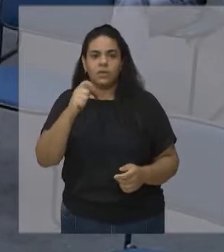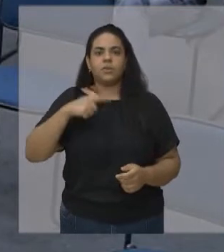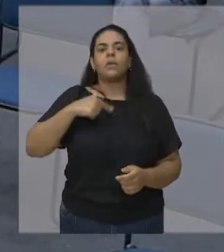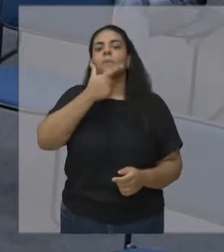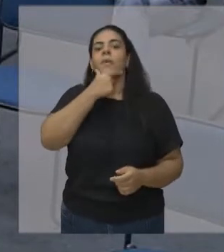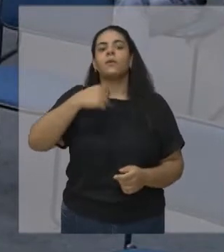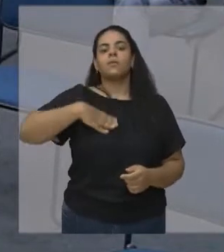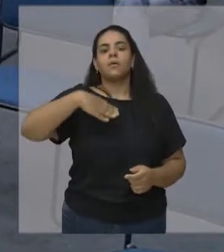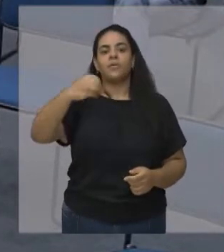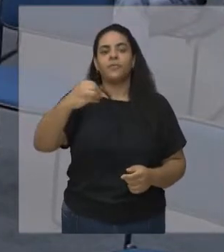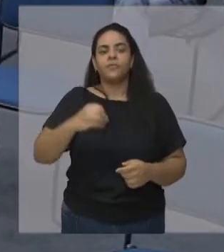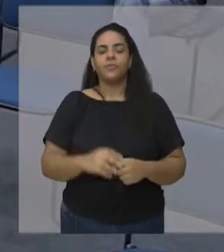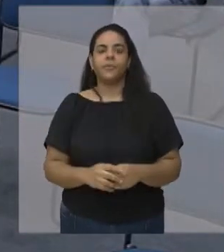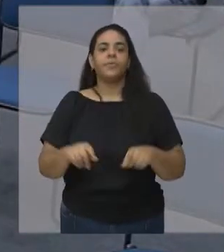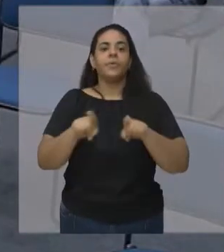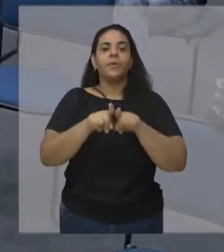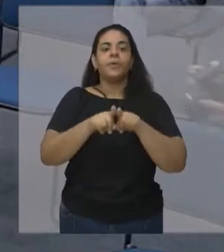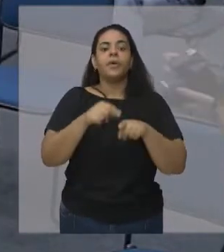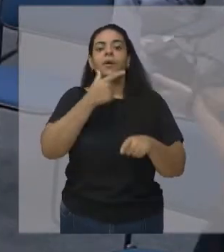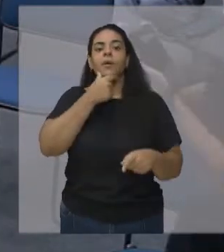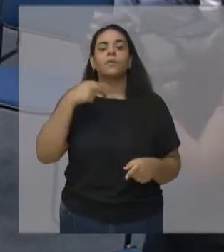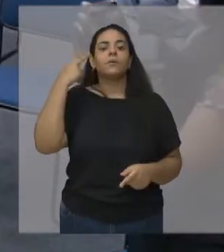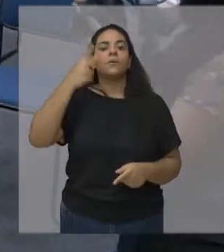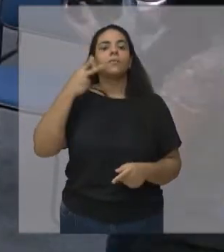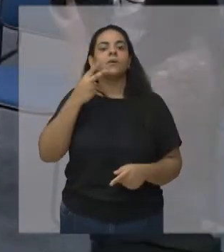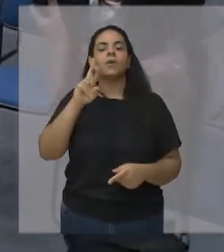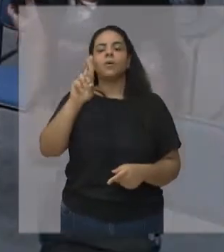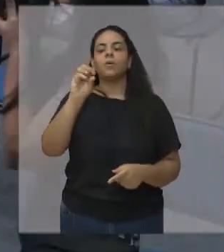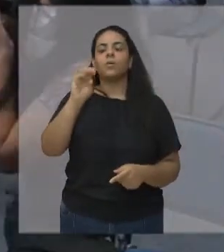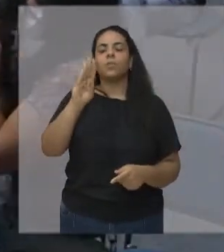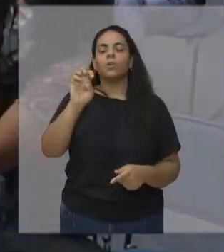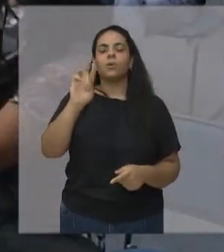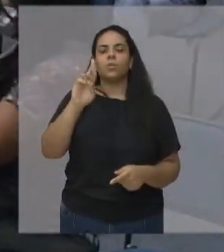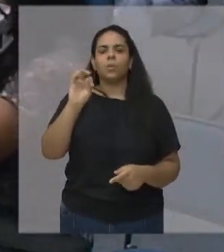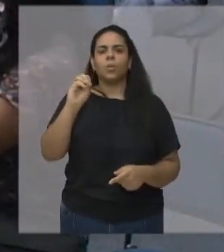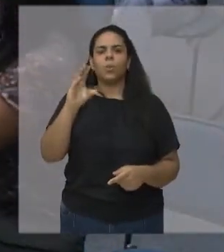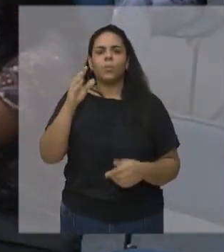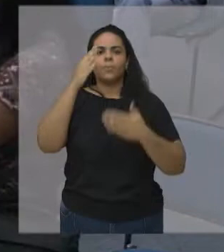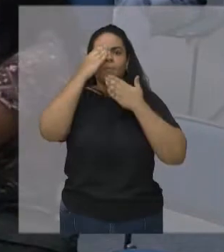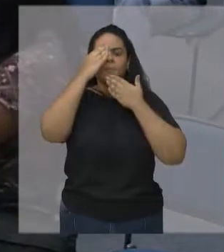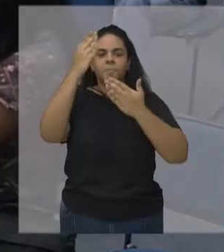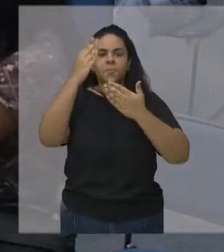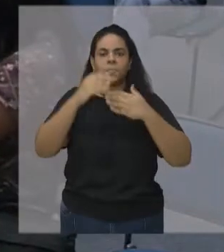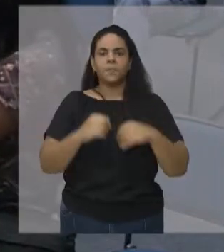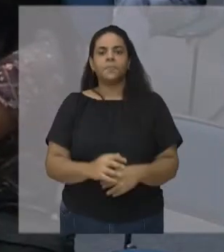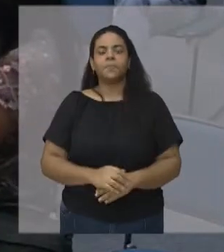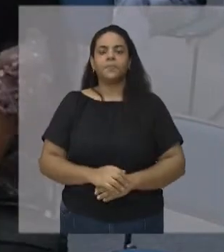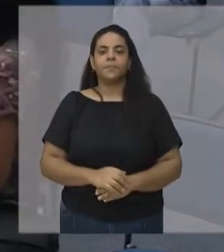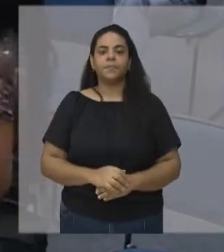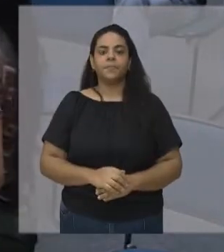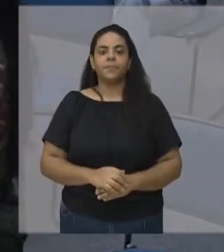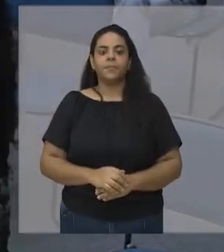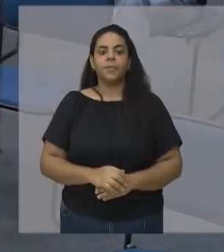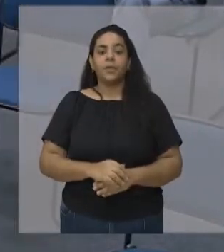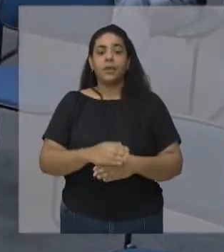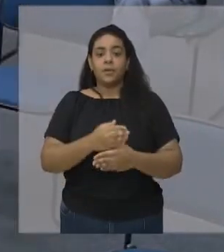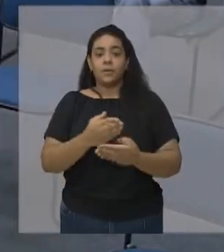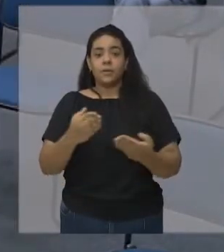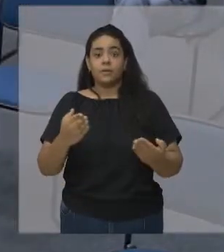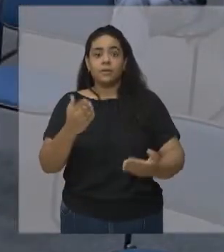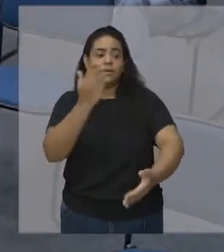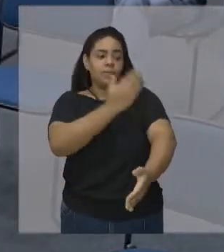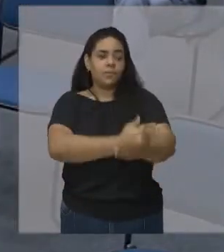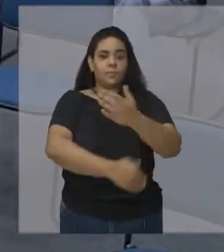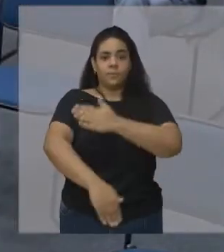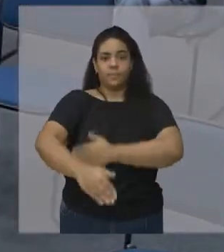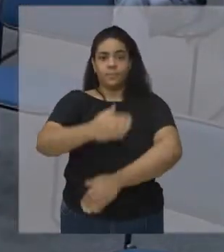colega vereador Roberto Chagas, a todos os atletas paralímpicos, a todos